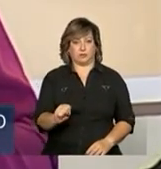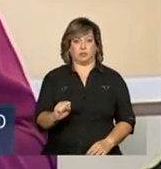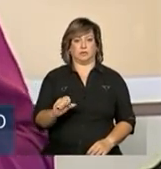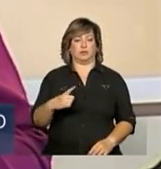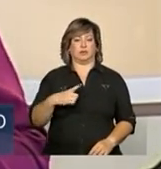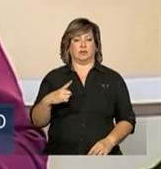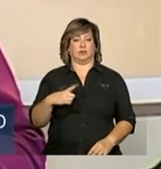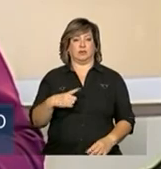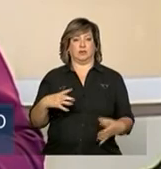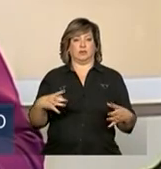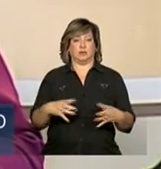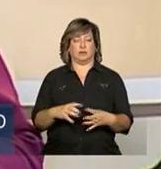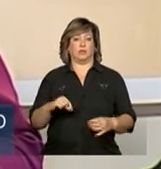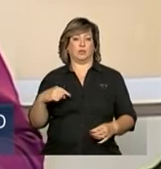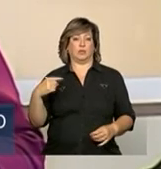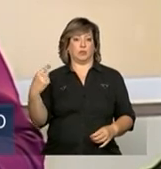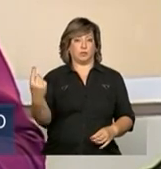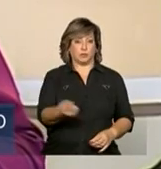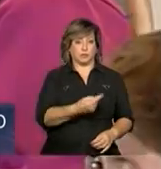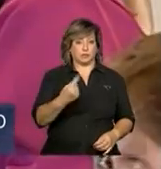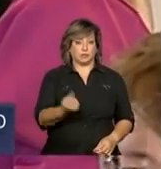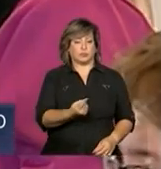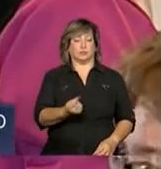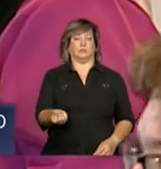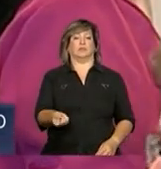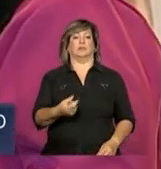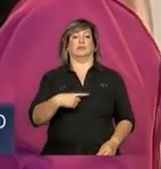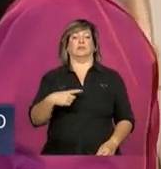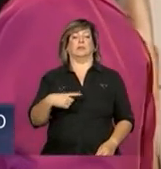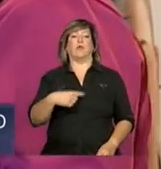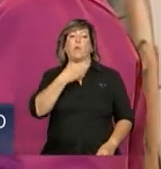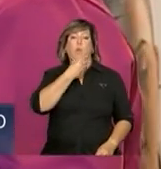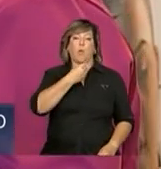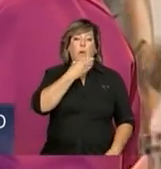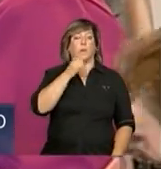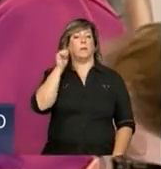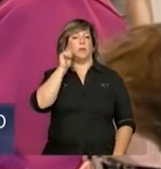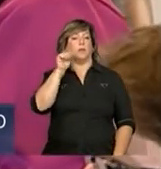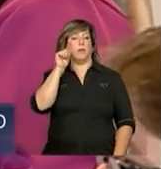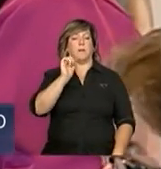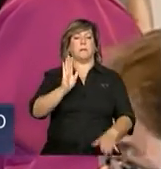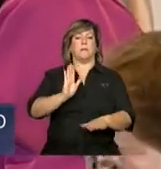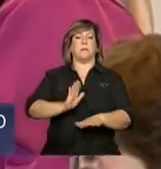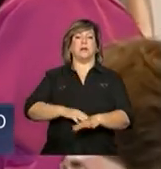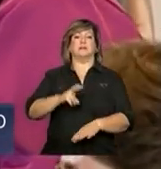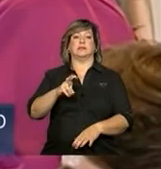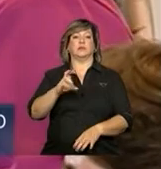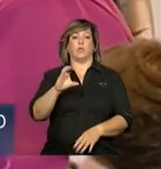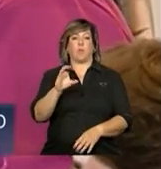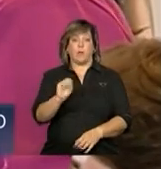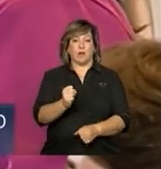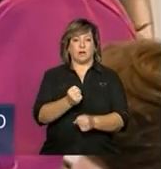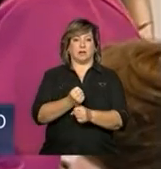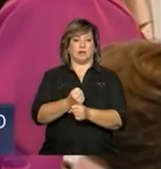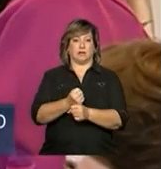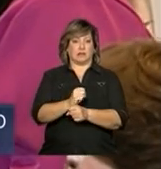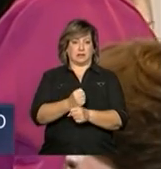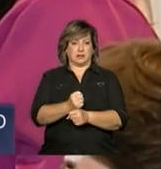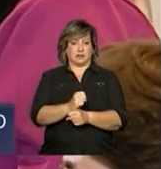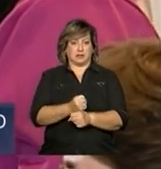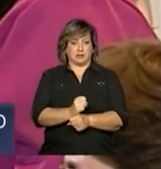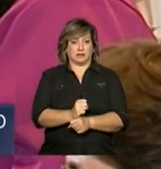os homens e mulheres, que durante mais de 50 anos nos preparamos